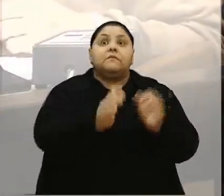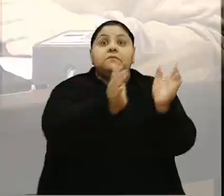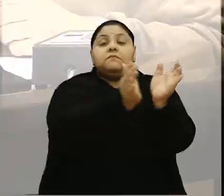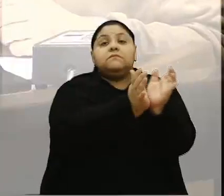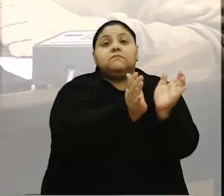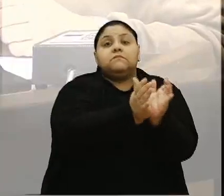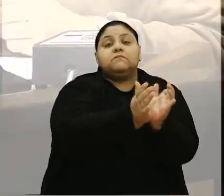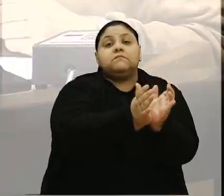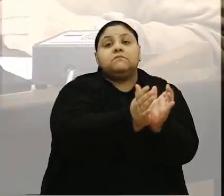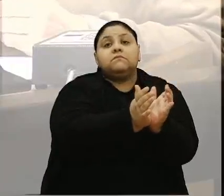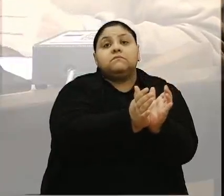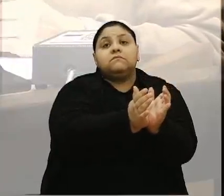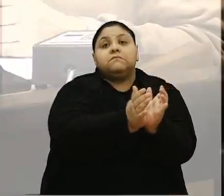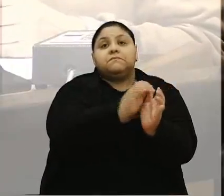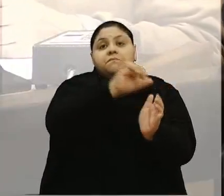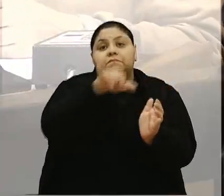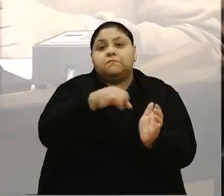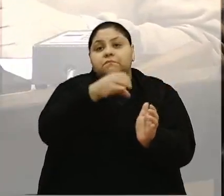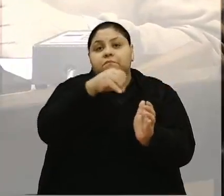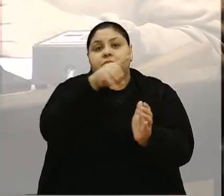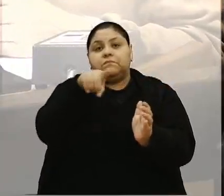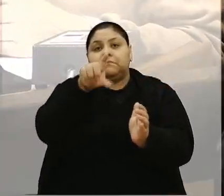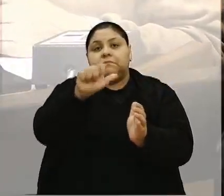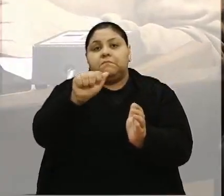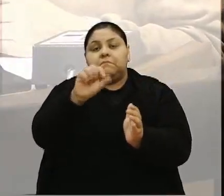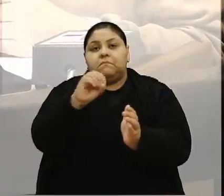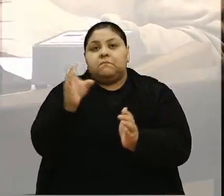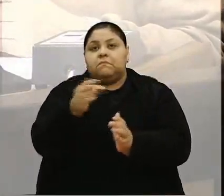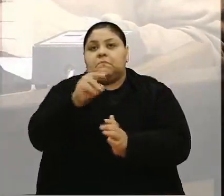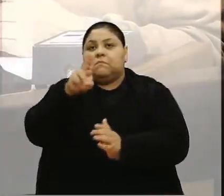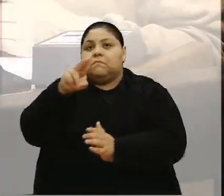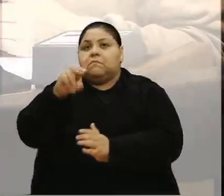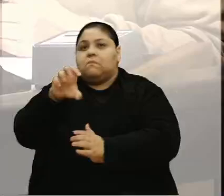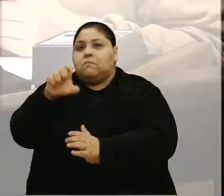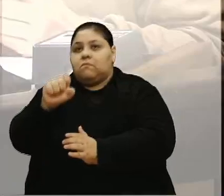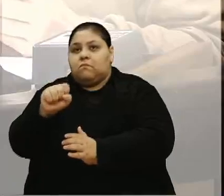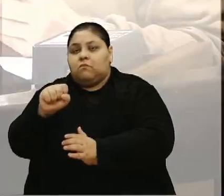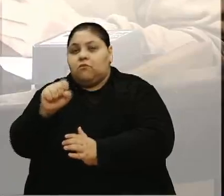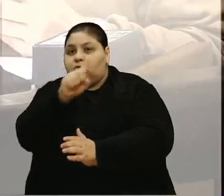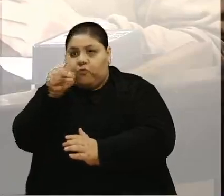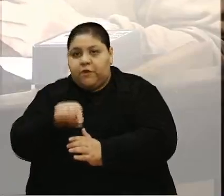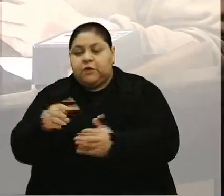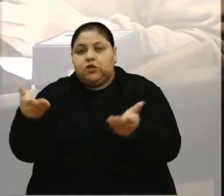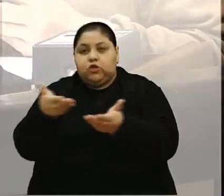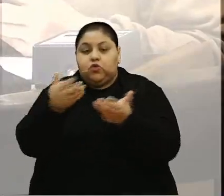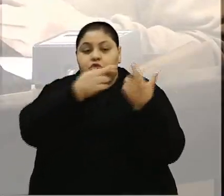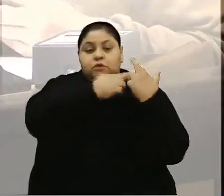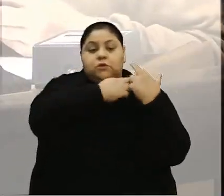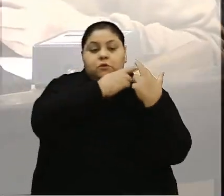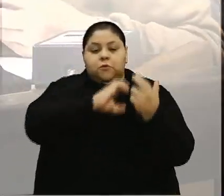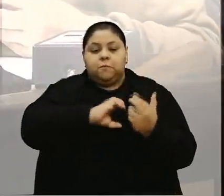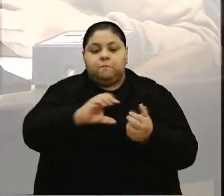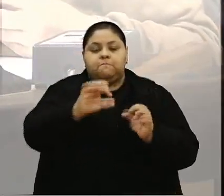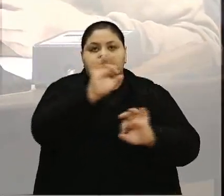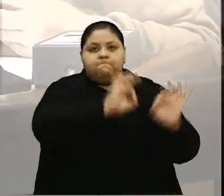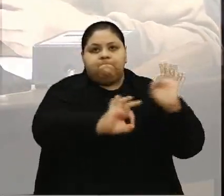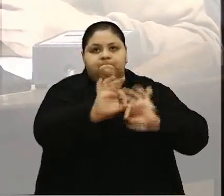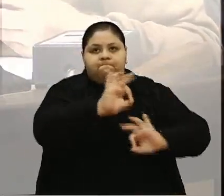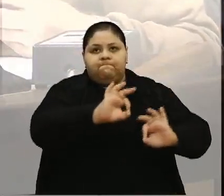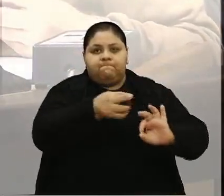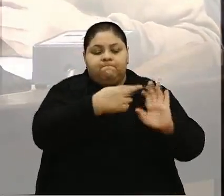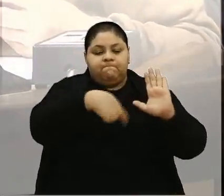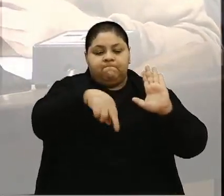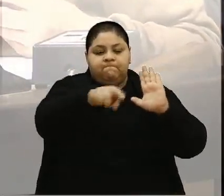João Es, que assume uma responsabilidade dessa coordenadoria extraordinária para a recuperação de